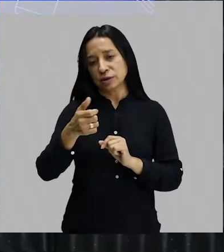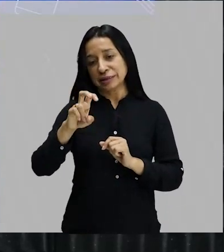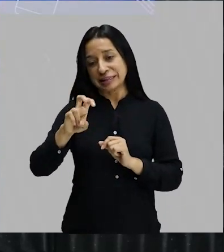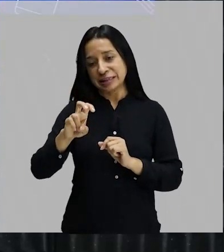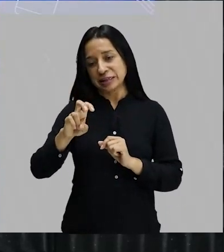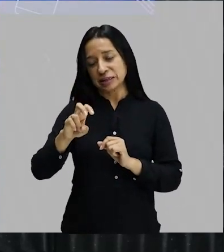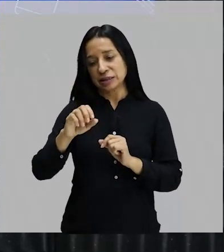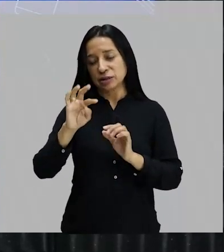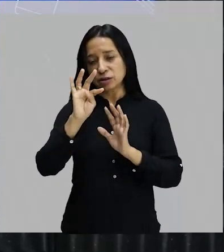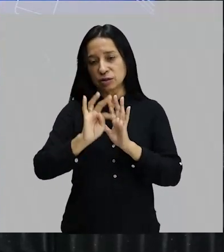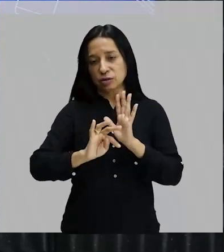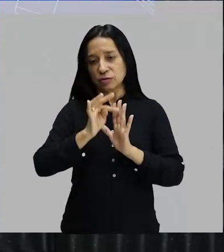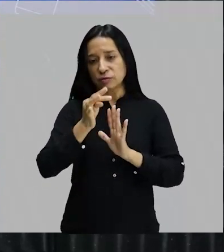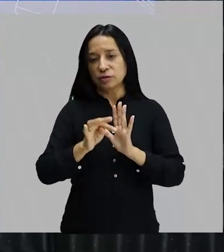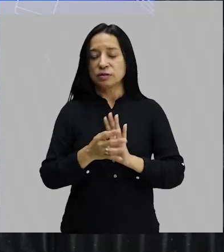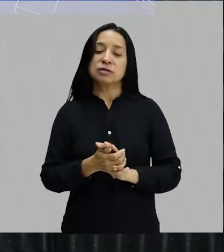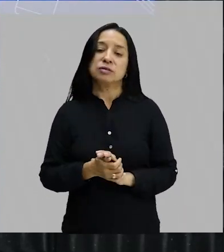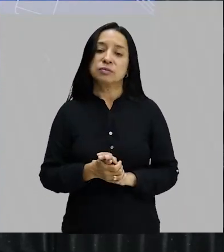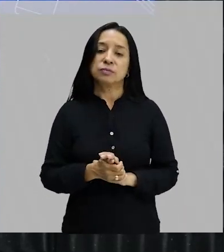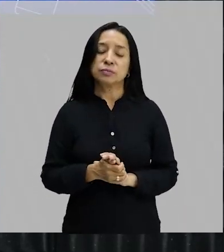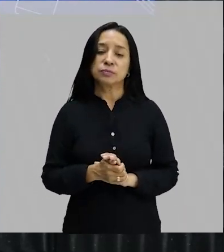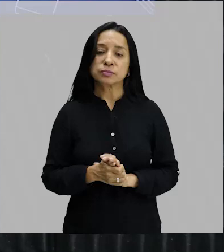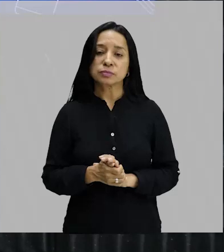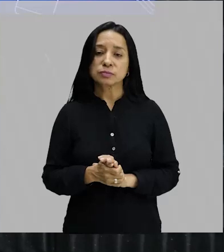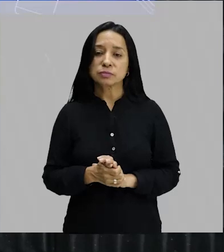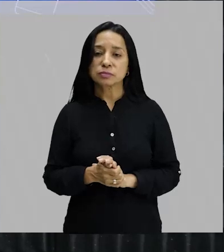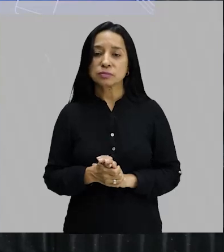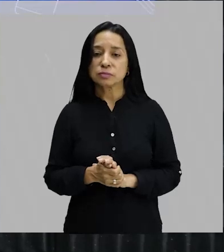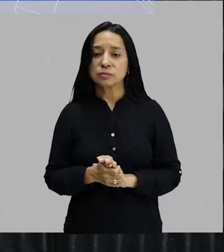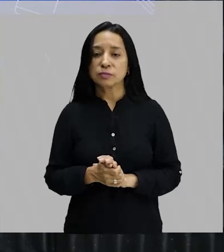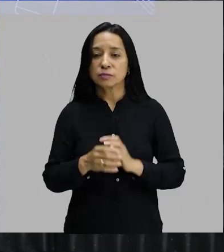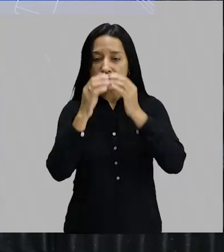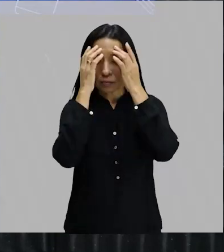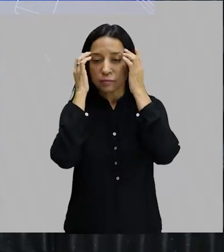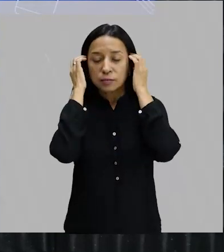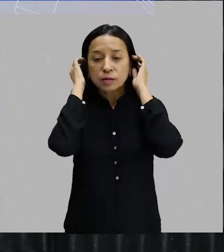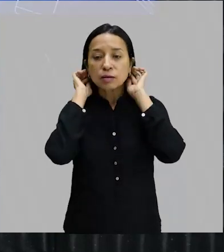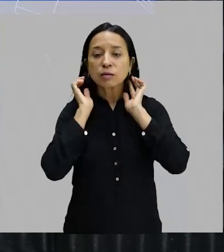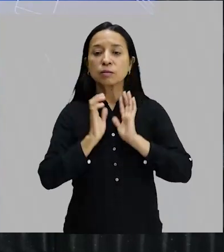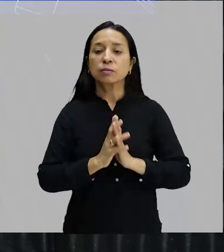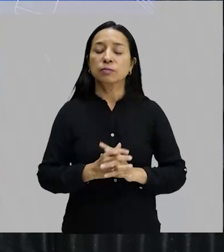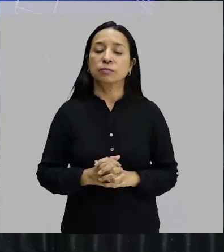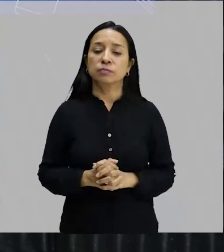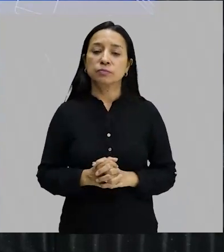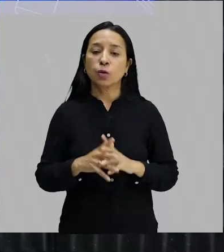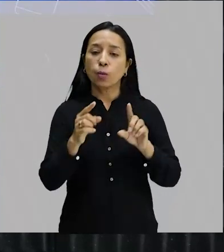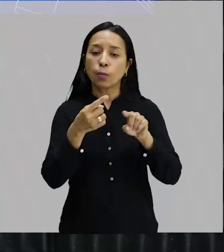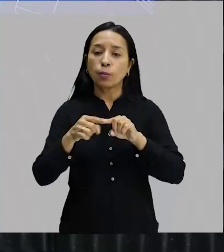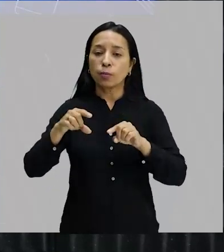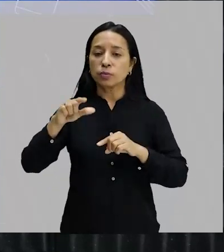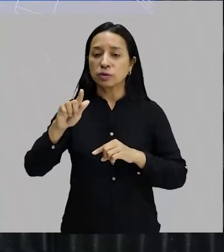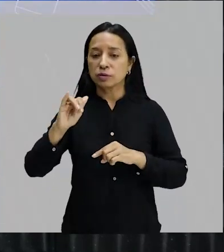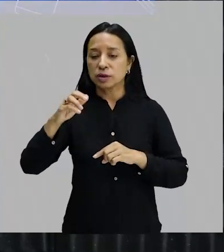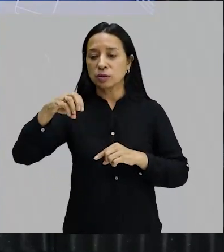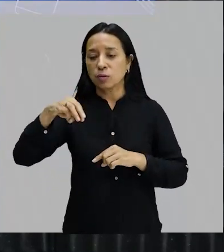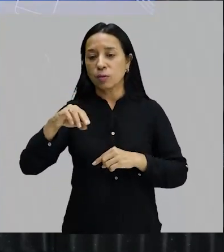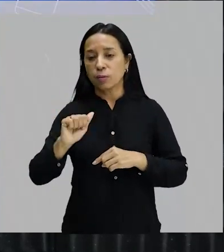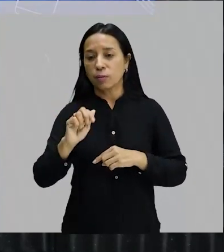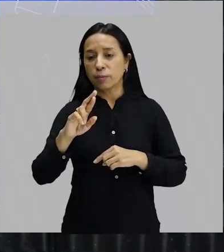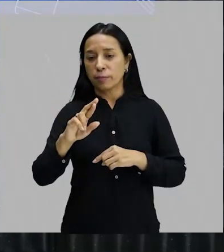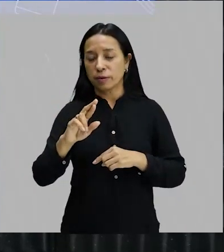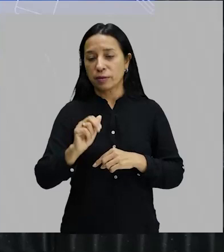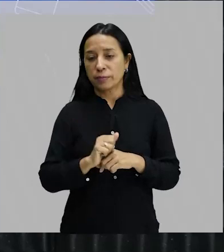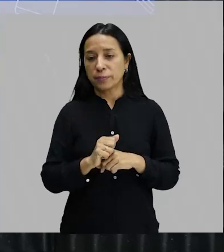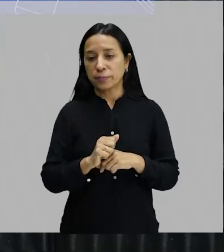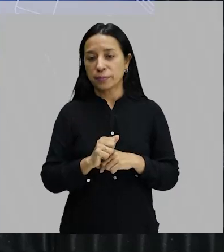alternância, então, teve dia 13, depois do dia 15. Música do Guilherme Alves, o menor que deu pique, que é o nome artístico de um